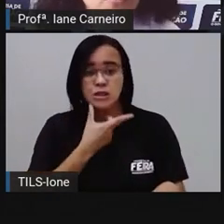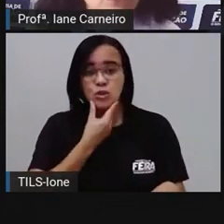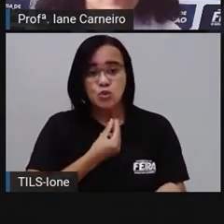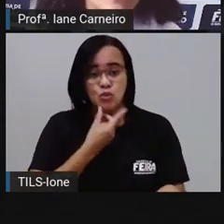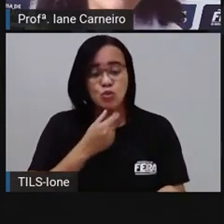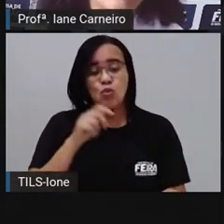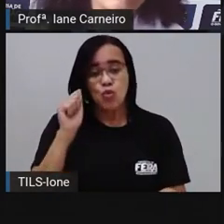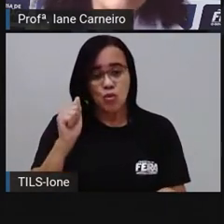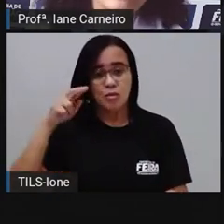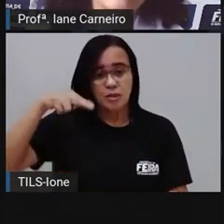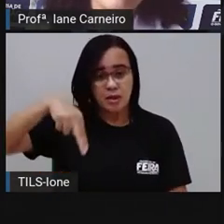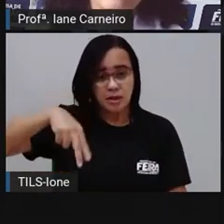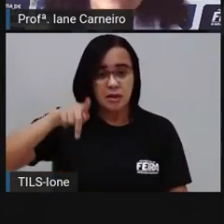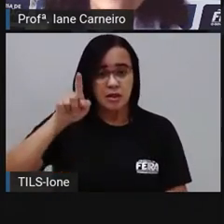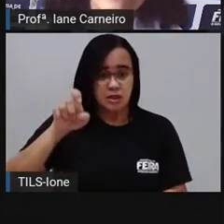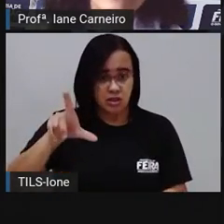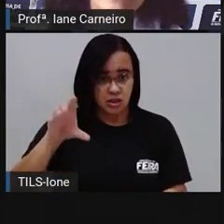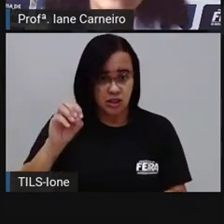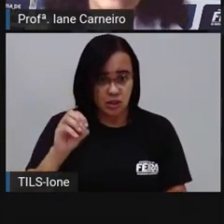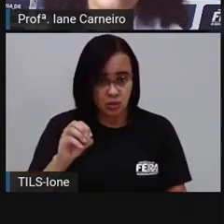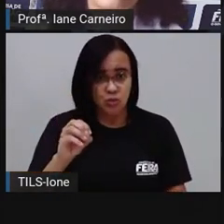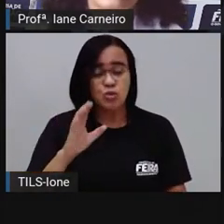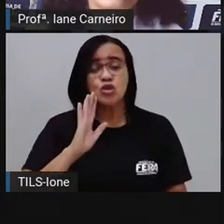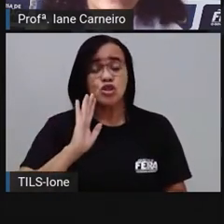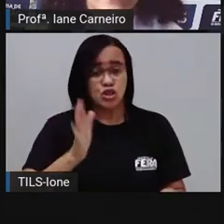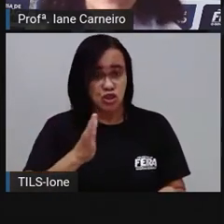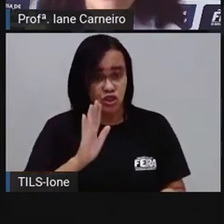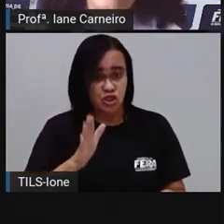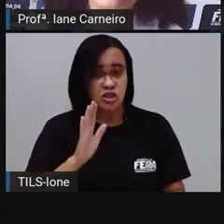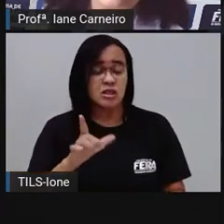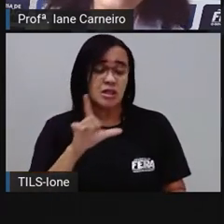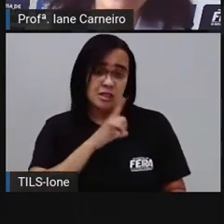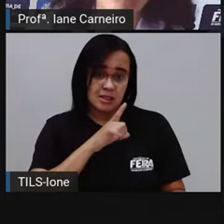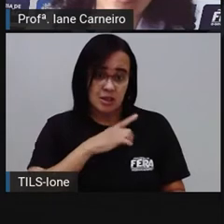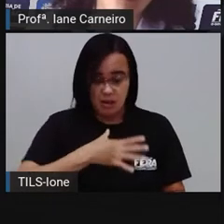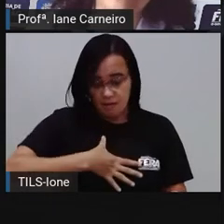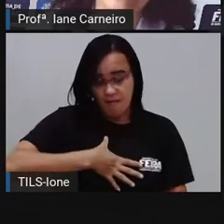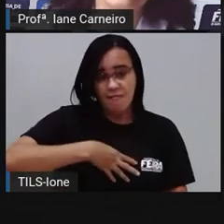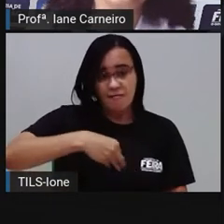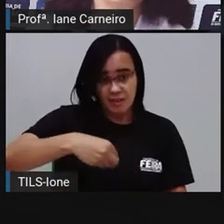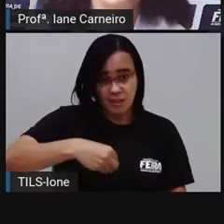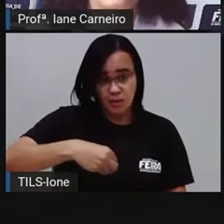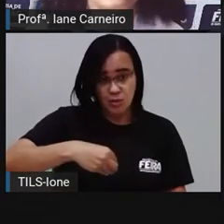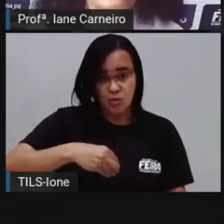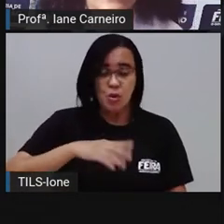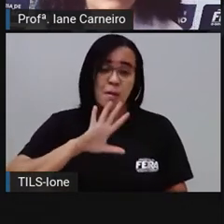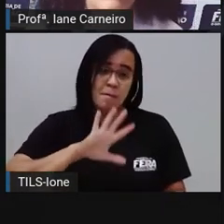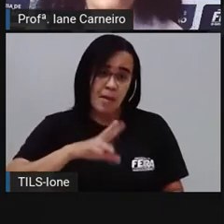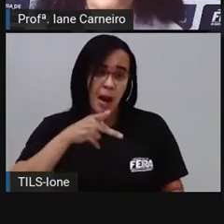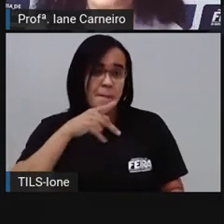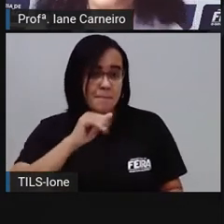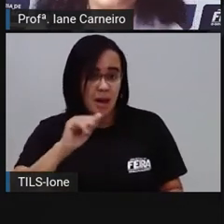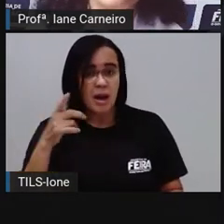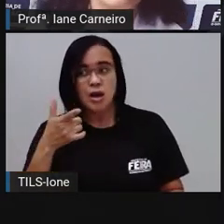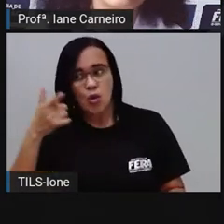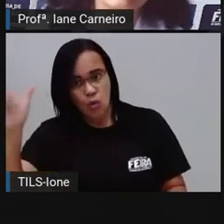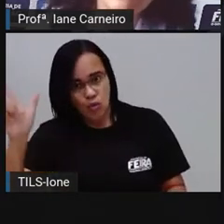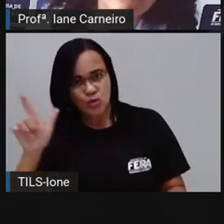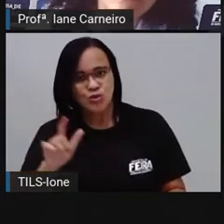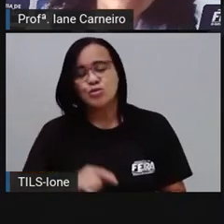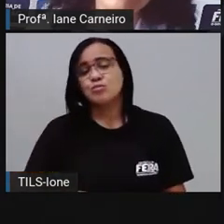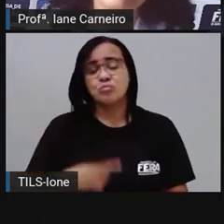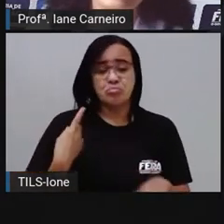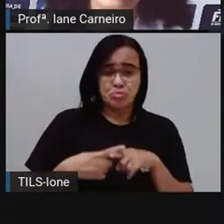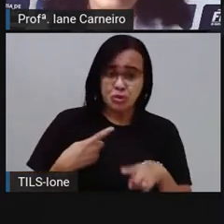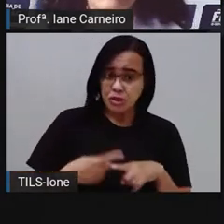Camilo, já tinha o João, que era filho dela com outro pai. E naquele tempo, não existiam nem